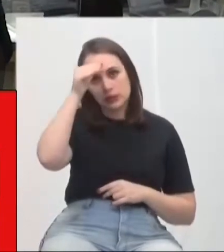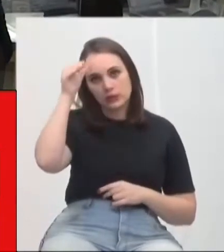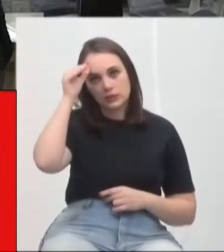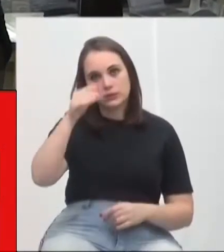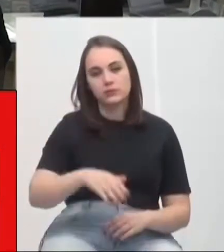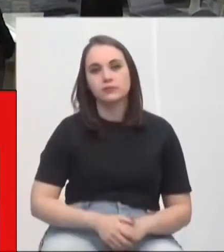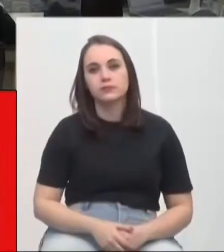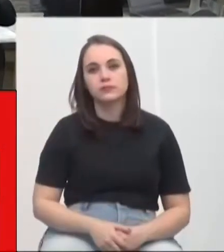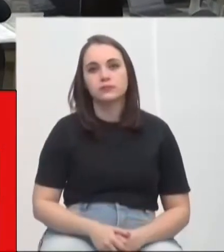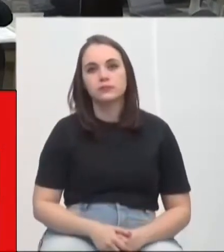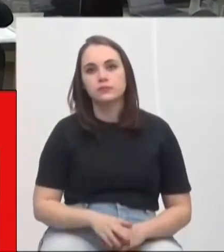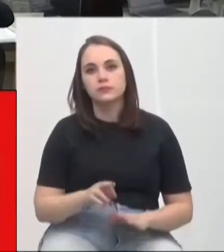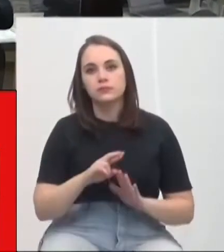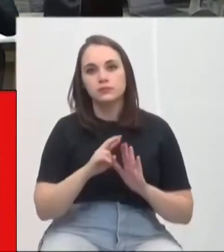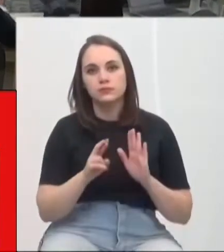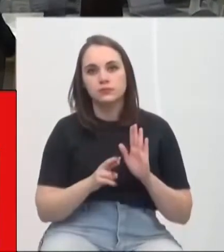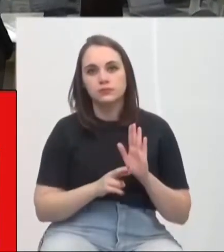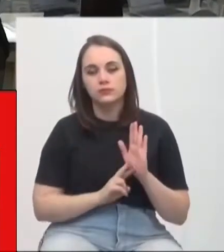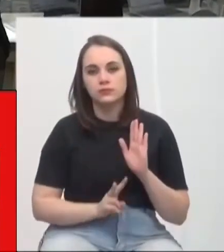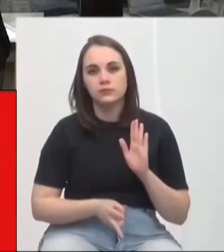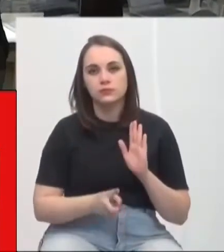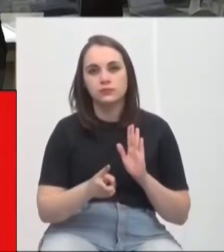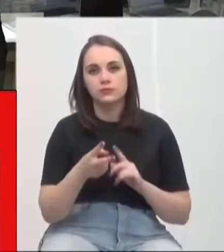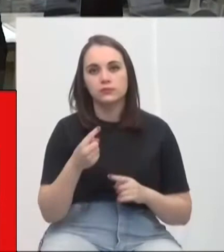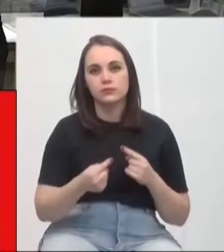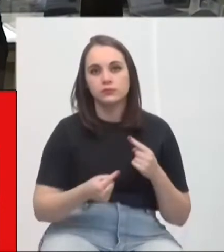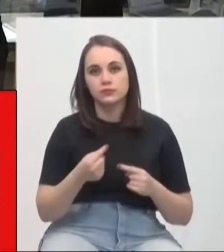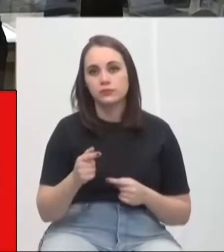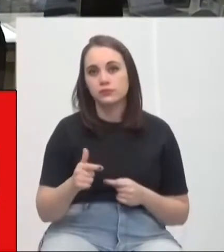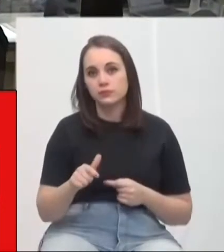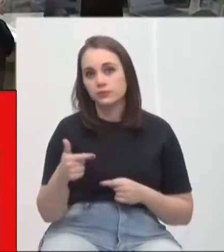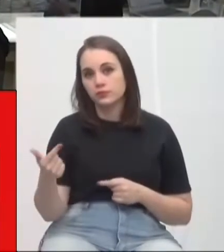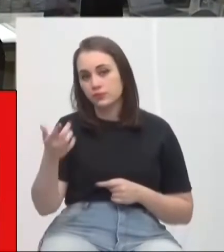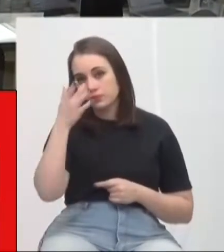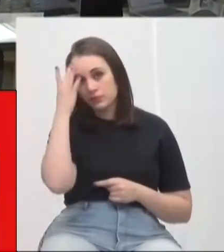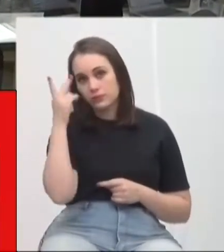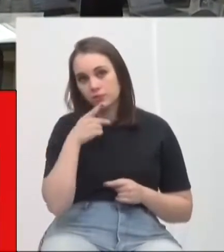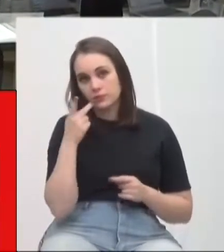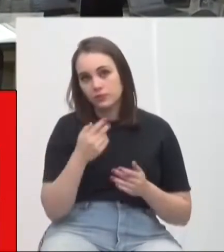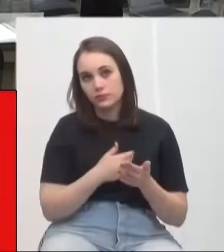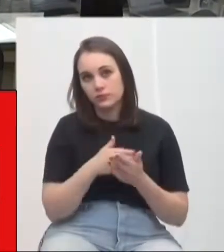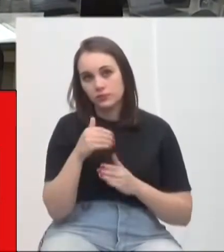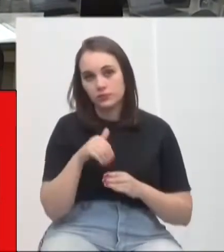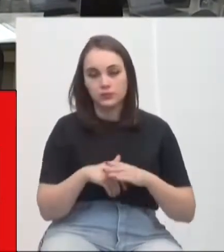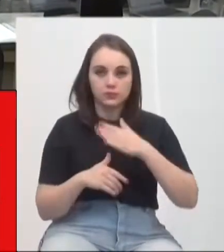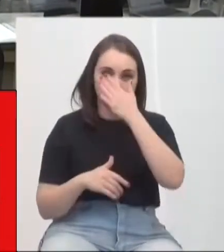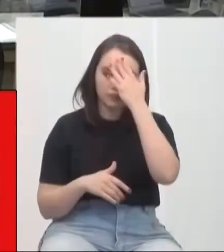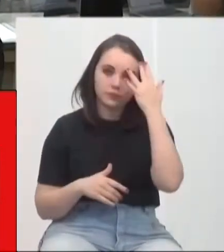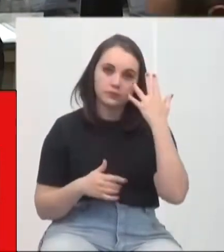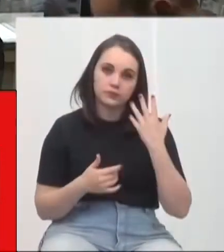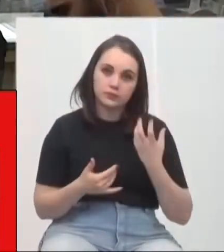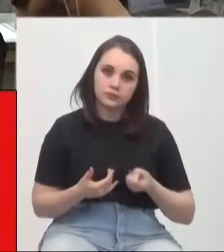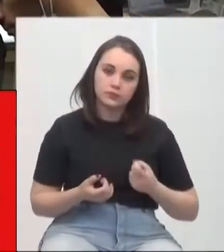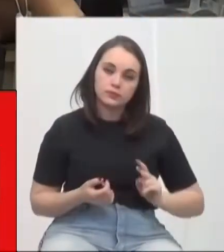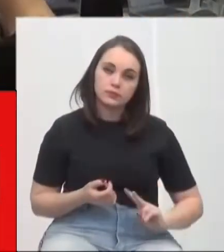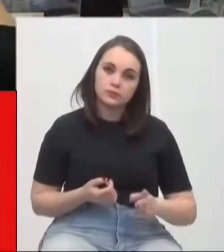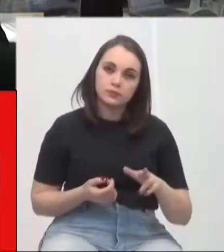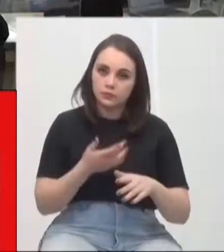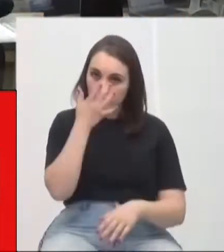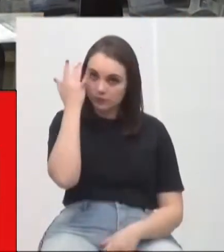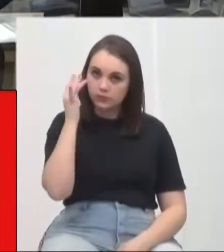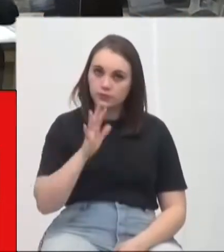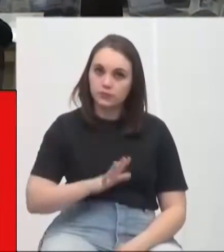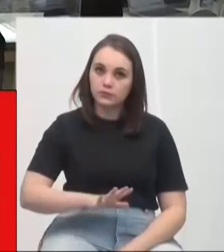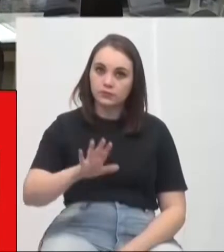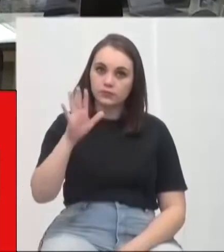O requerimento está... Continua em discussão. Não havendo mais quem queira discutir, está em votação. Favoráveis permanecem a comissão, contrários